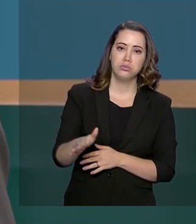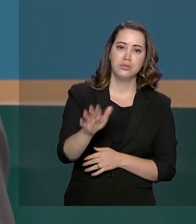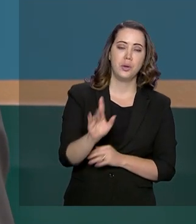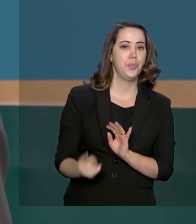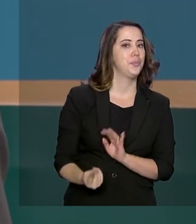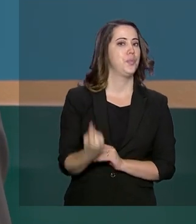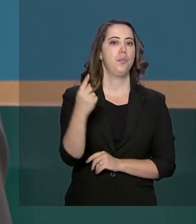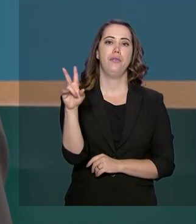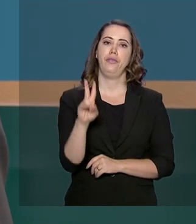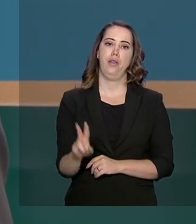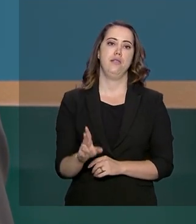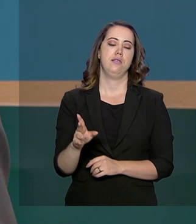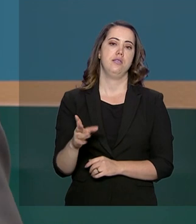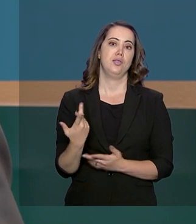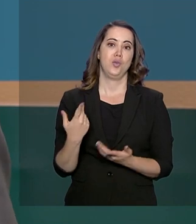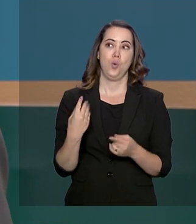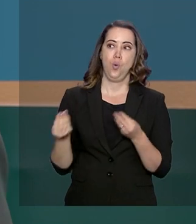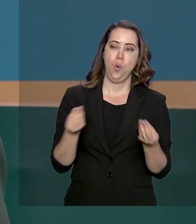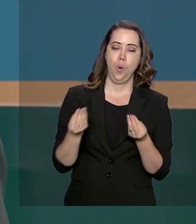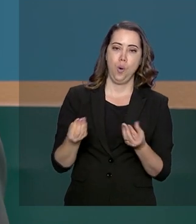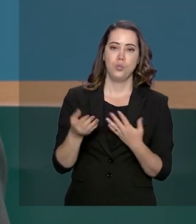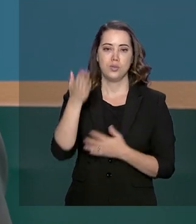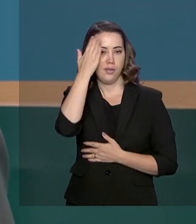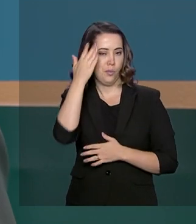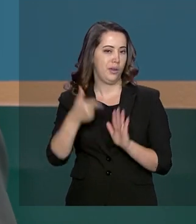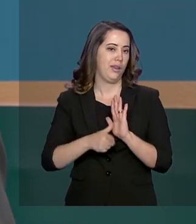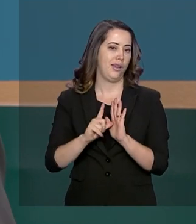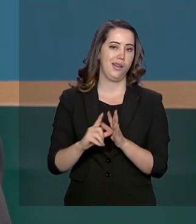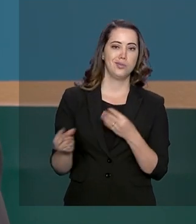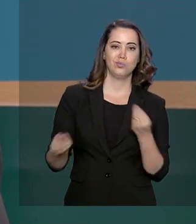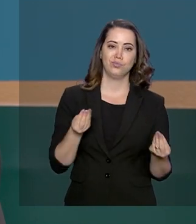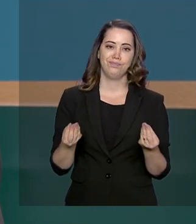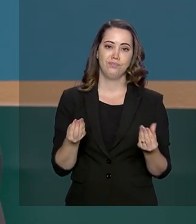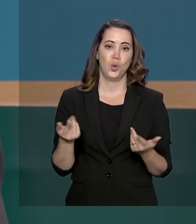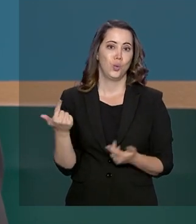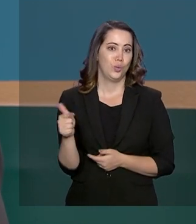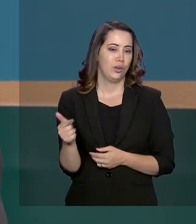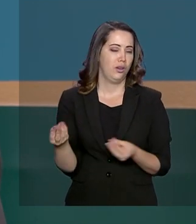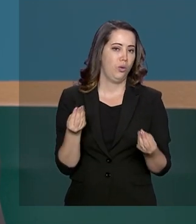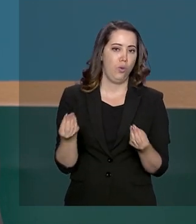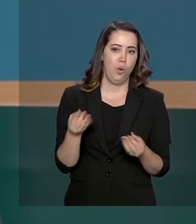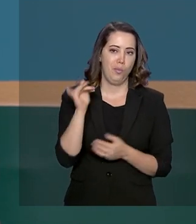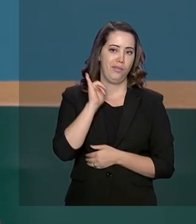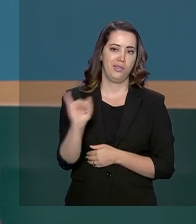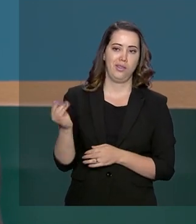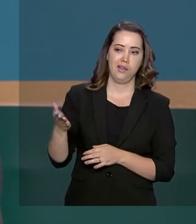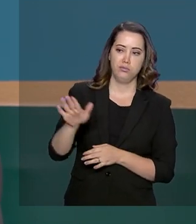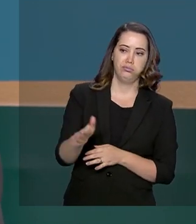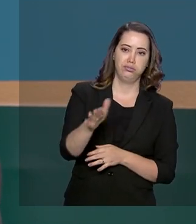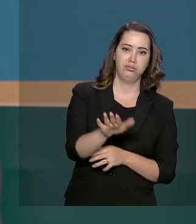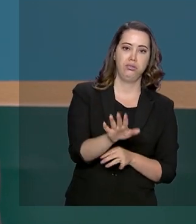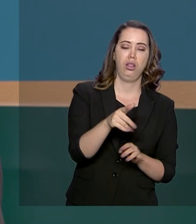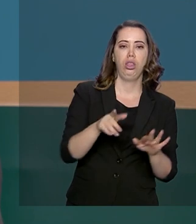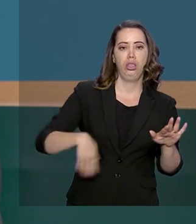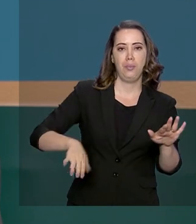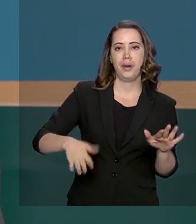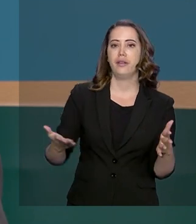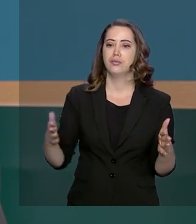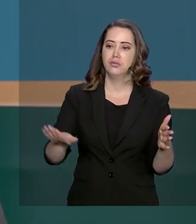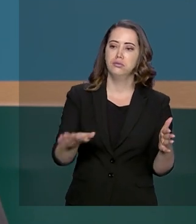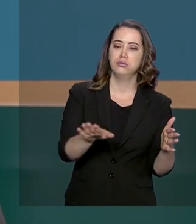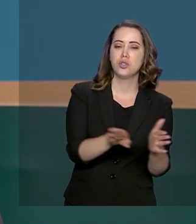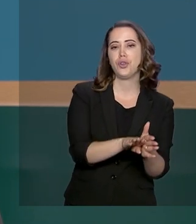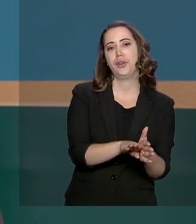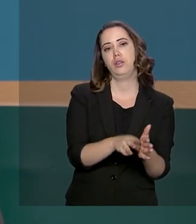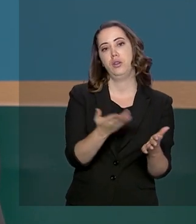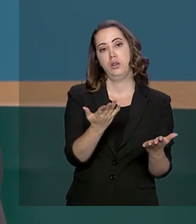único por não poderem ser detectadas com antecedência. E por isso, não há como conter a chegada do óleo nas praias. Mas ele garantiu que